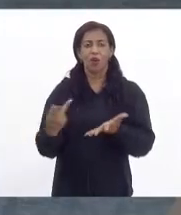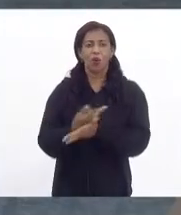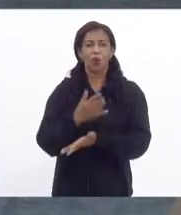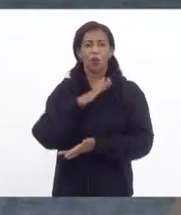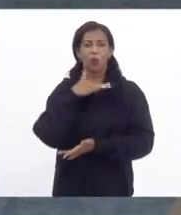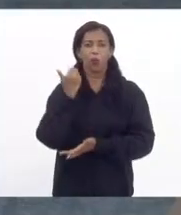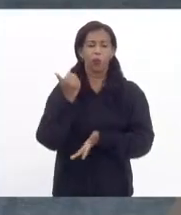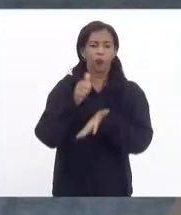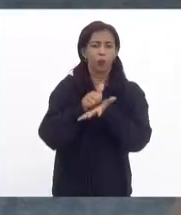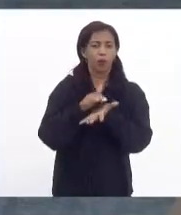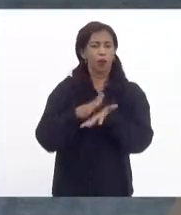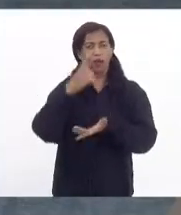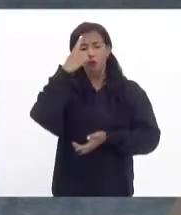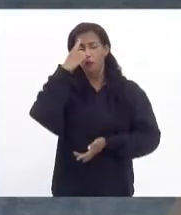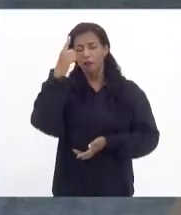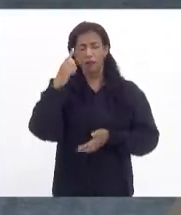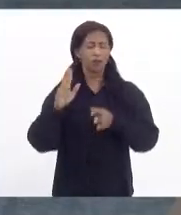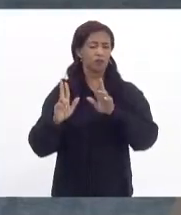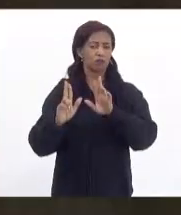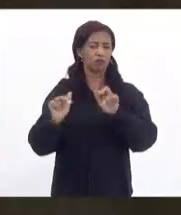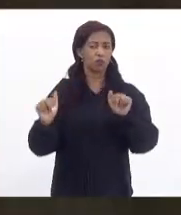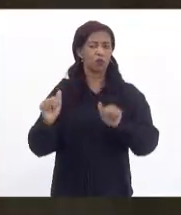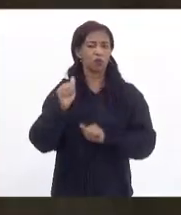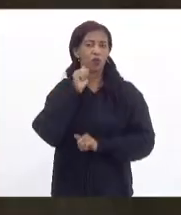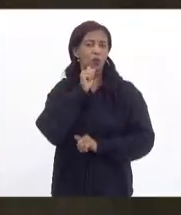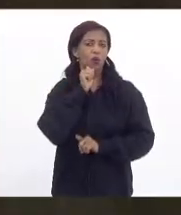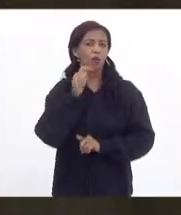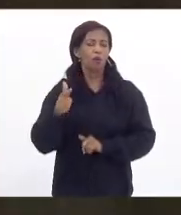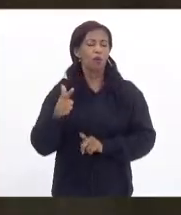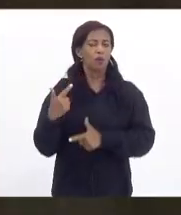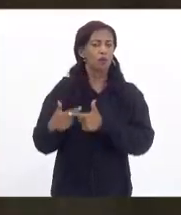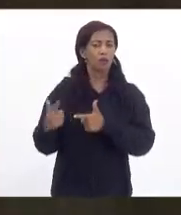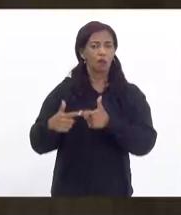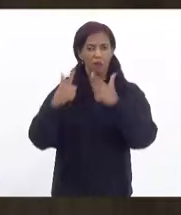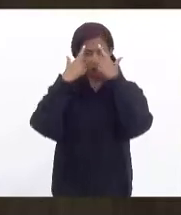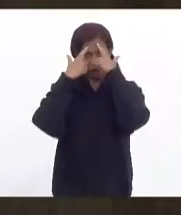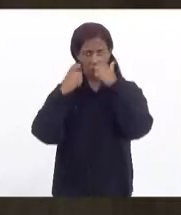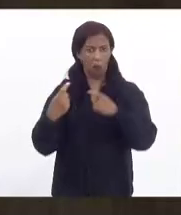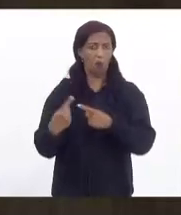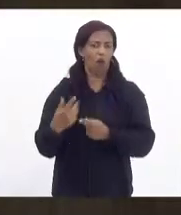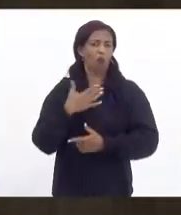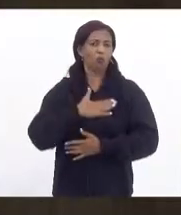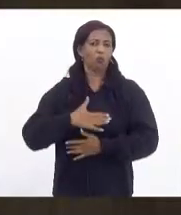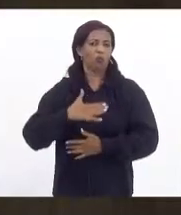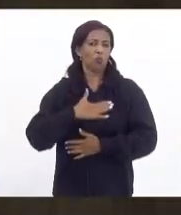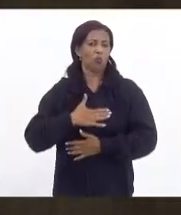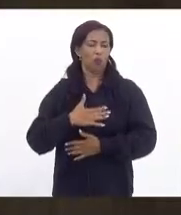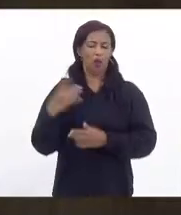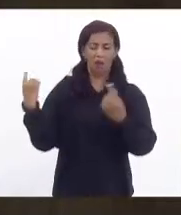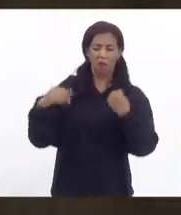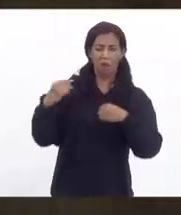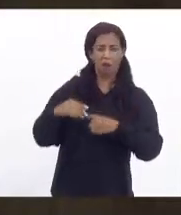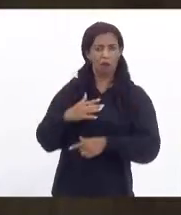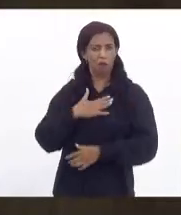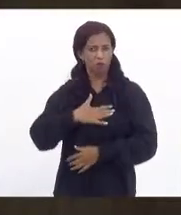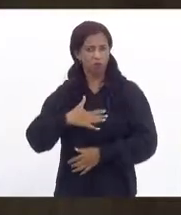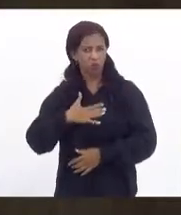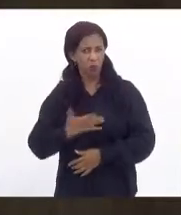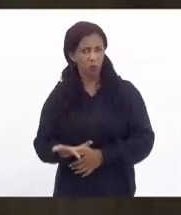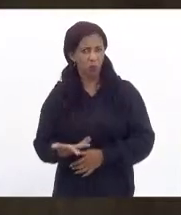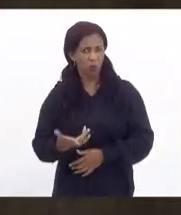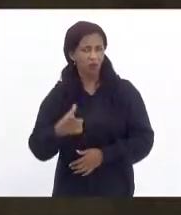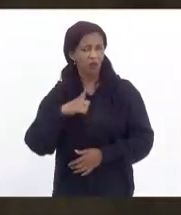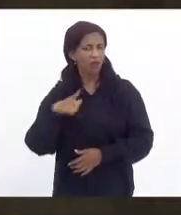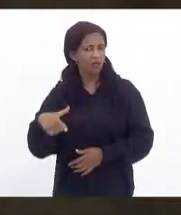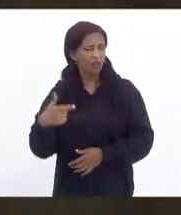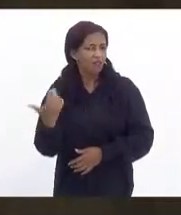então não pensem jamais que uma mulher está em situação de violência porque gosta apanha porque gosta está